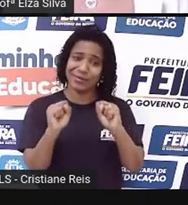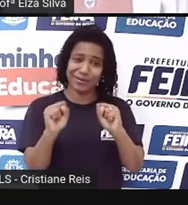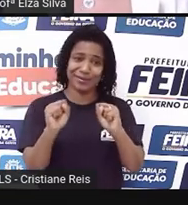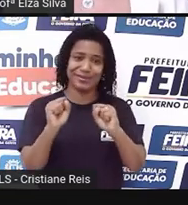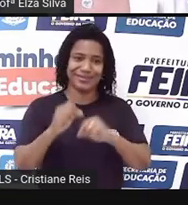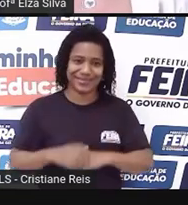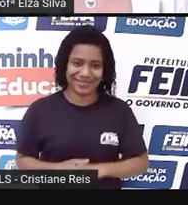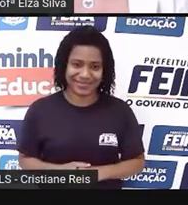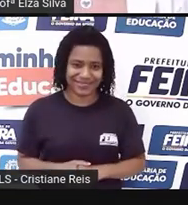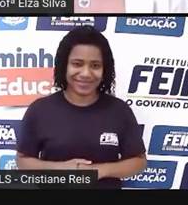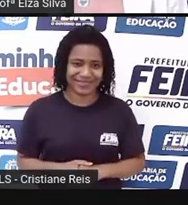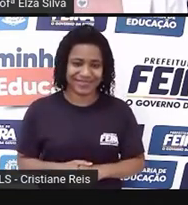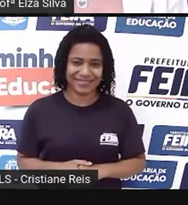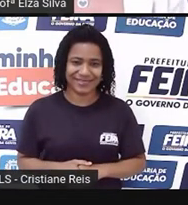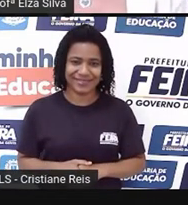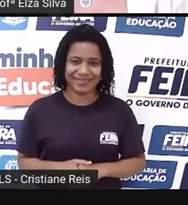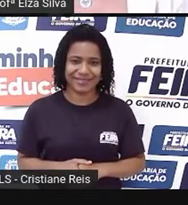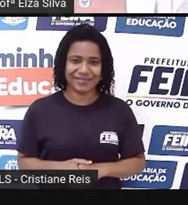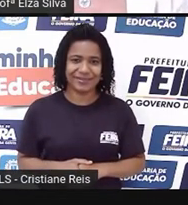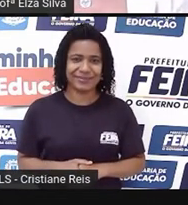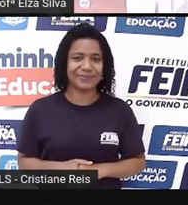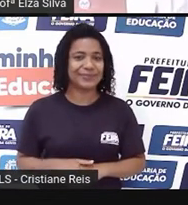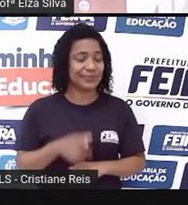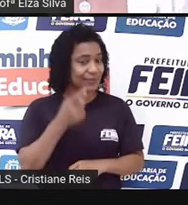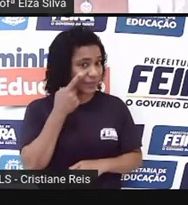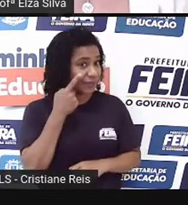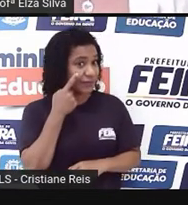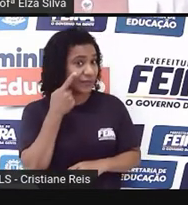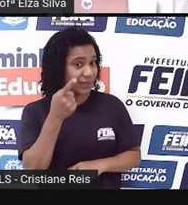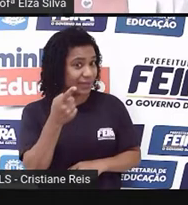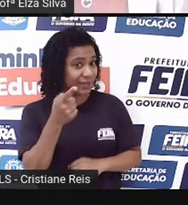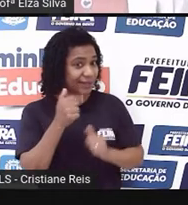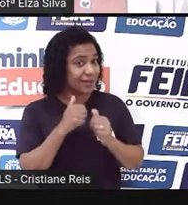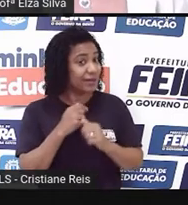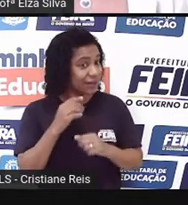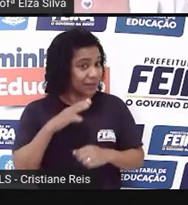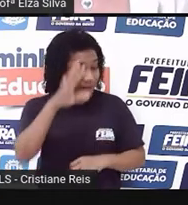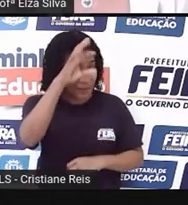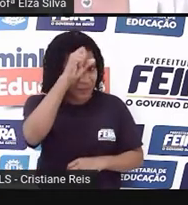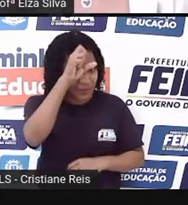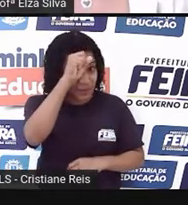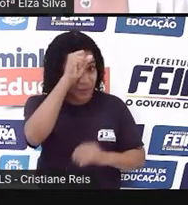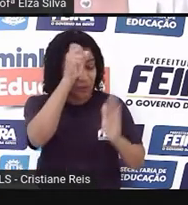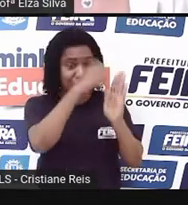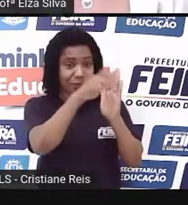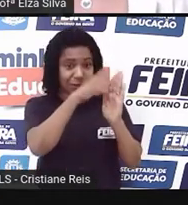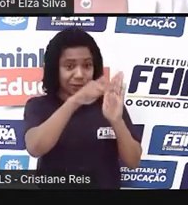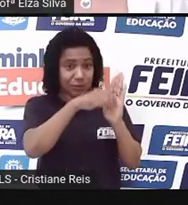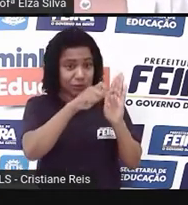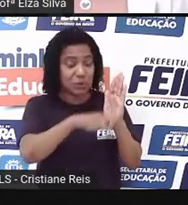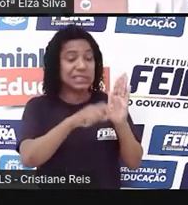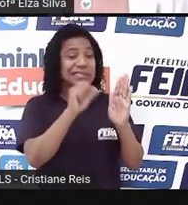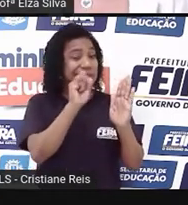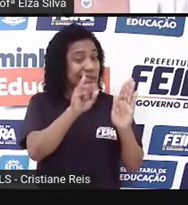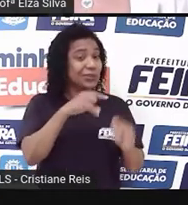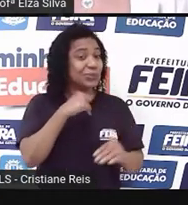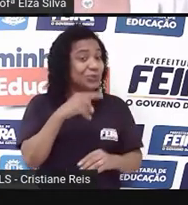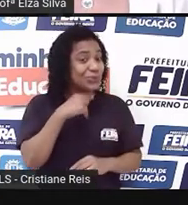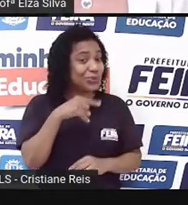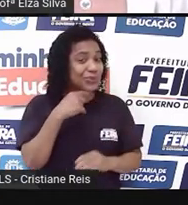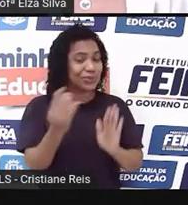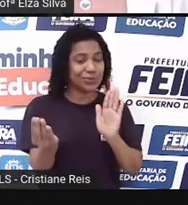Ok? Vocês estão acompanhando direitinho? Anotem as doubts, ok? Anotem as